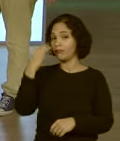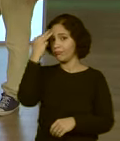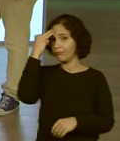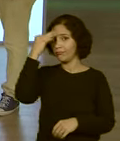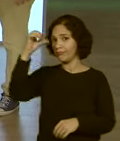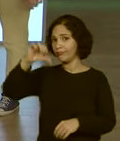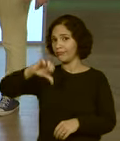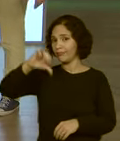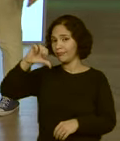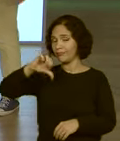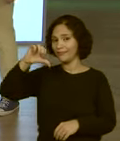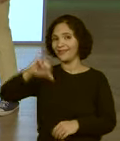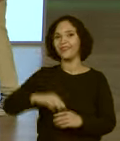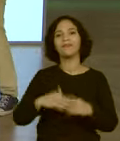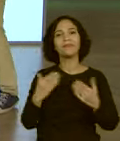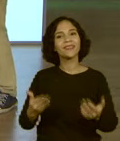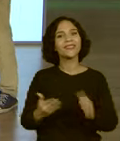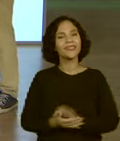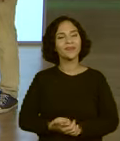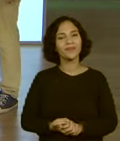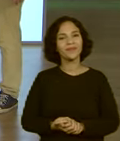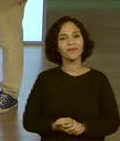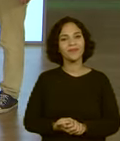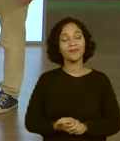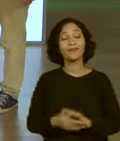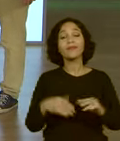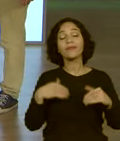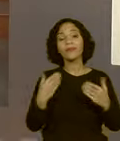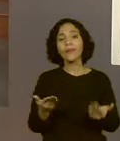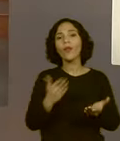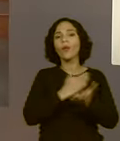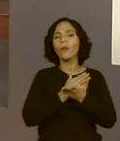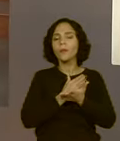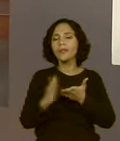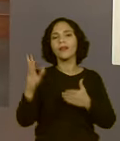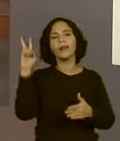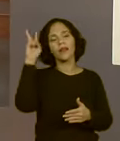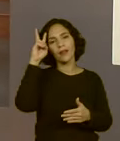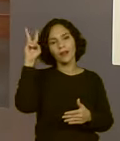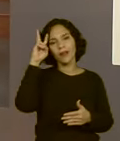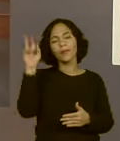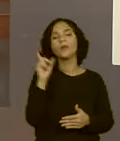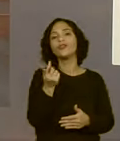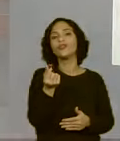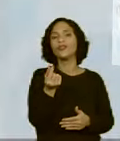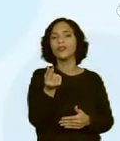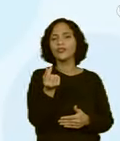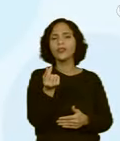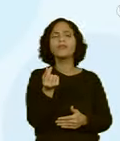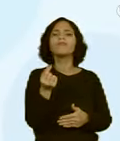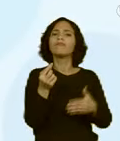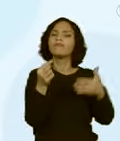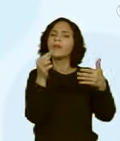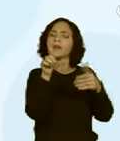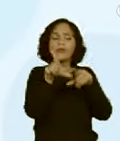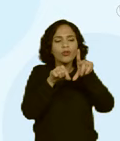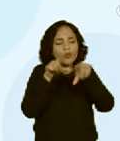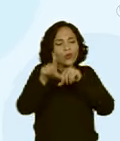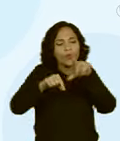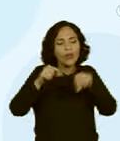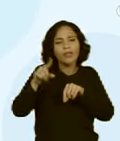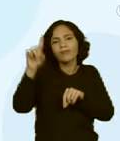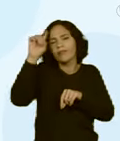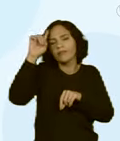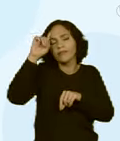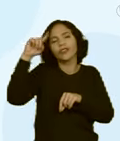memória não me ajudou tanto, não. É isso aí. Então, começamos lembrando que o dinheiro, ele está presente em quase todas as escolhas do